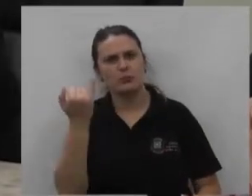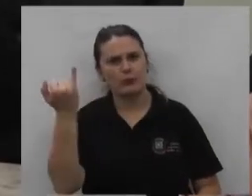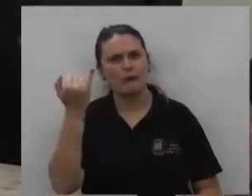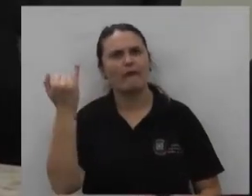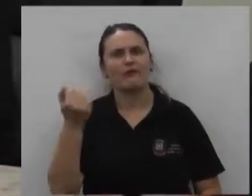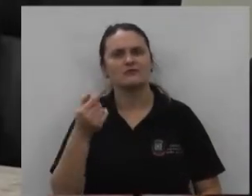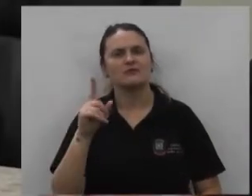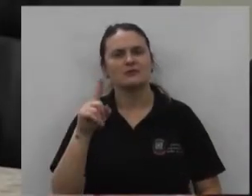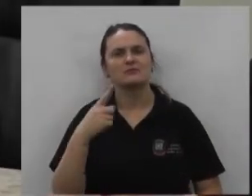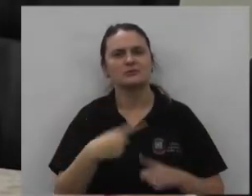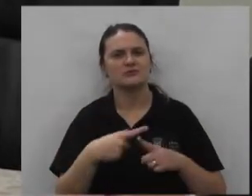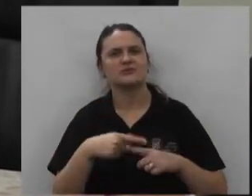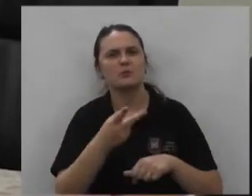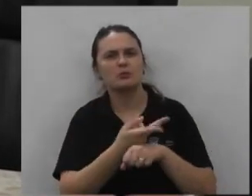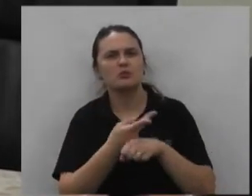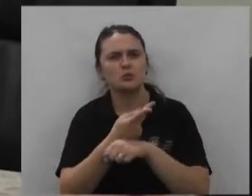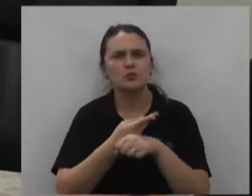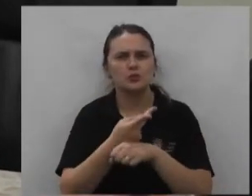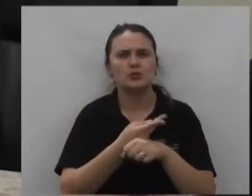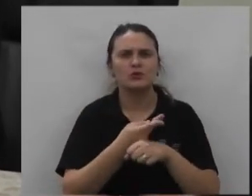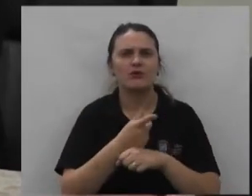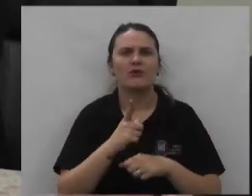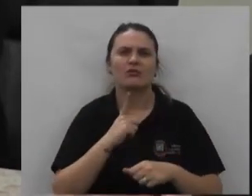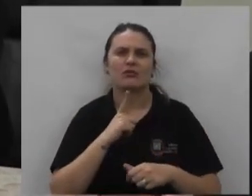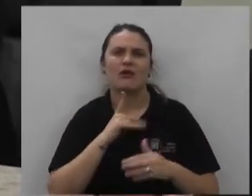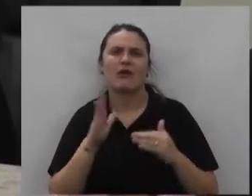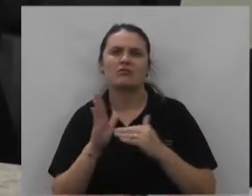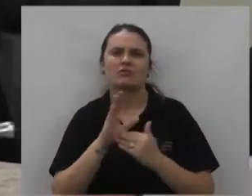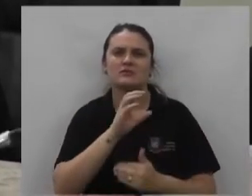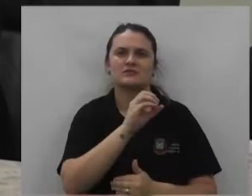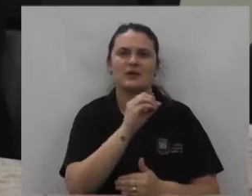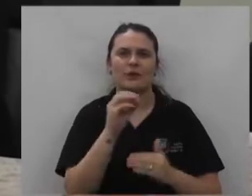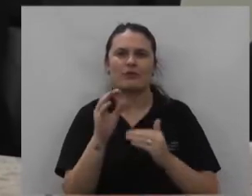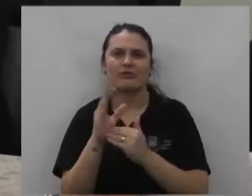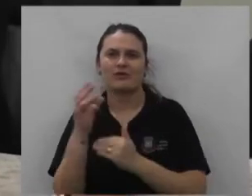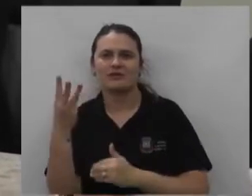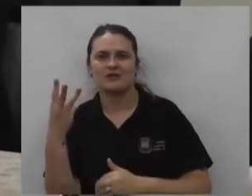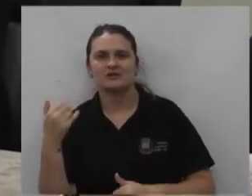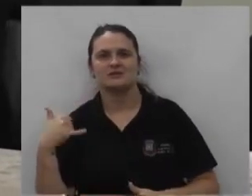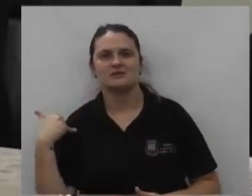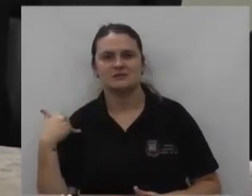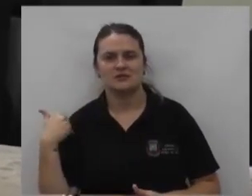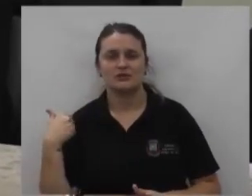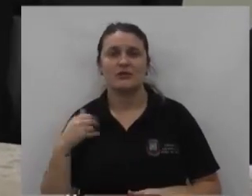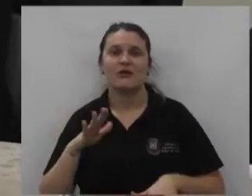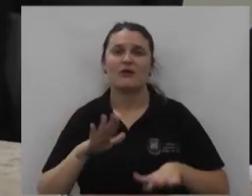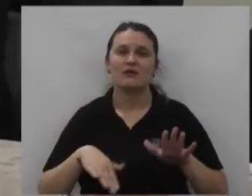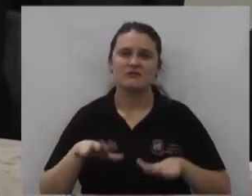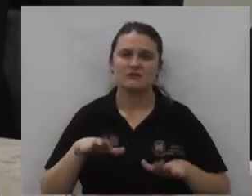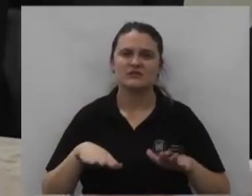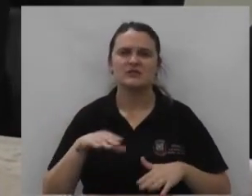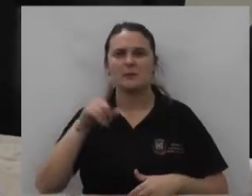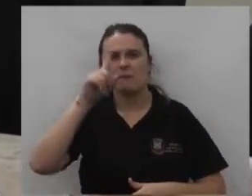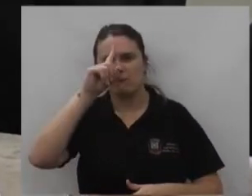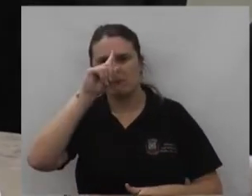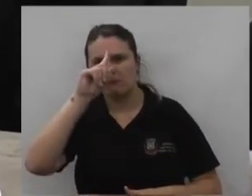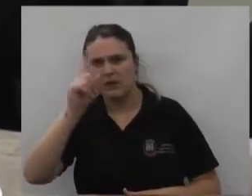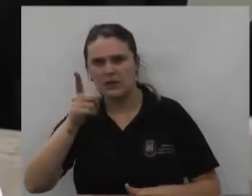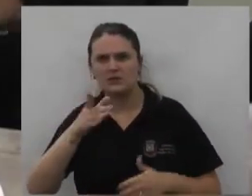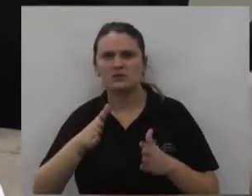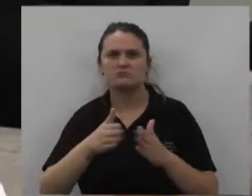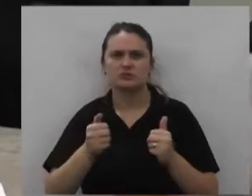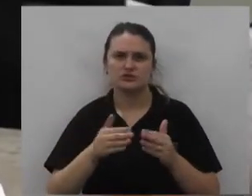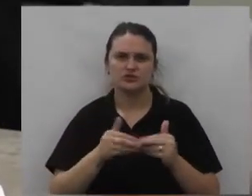a gente sabe que a maior procura são até 3 anos crianças de 0 a 3 anos e que geralmente ele manda